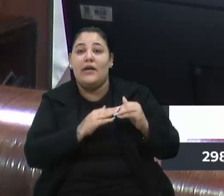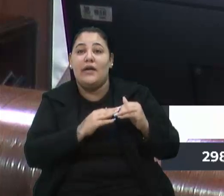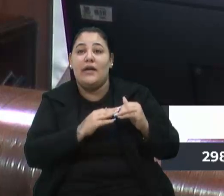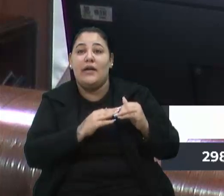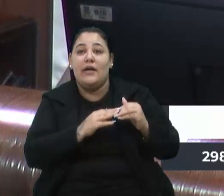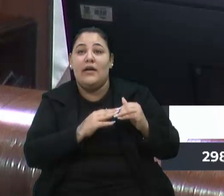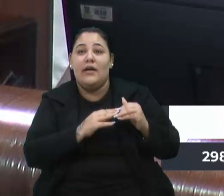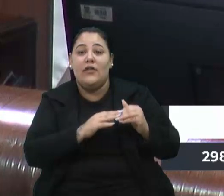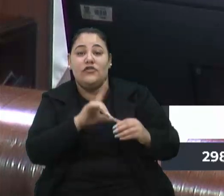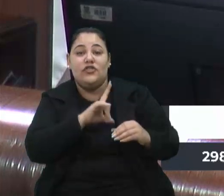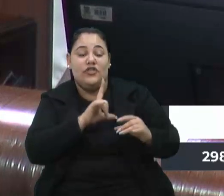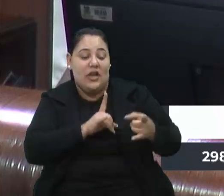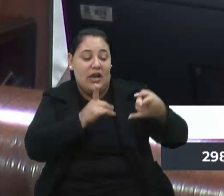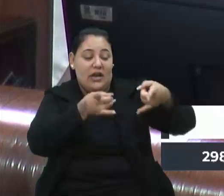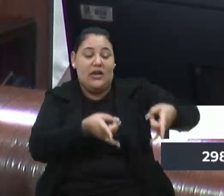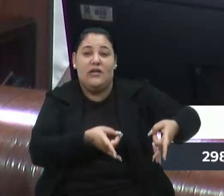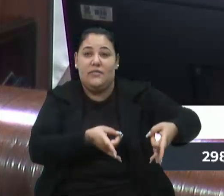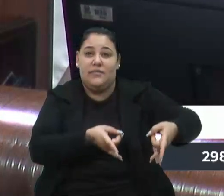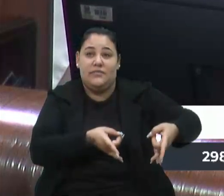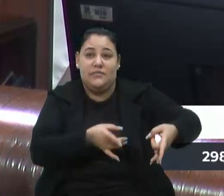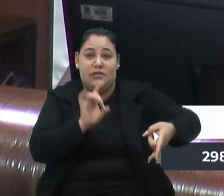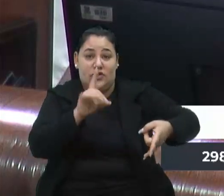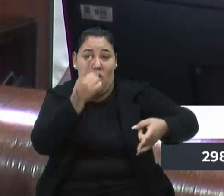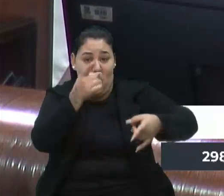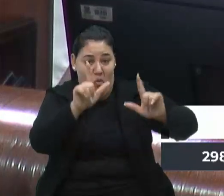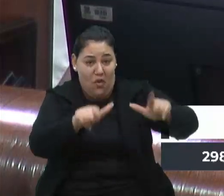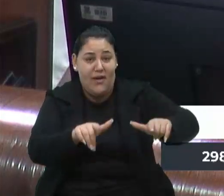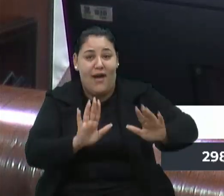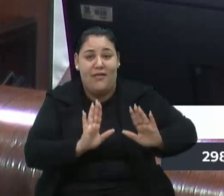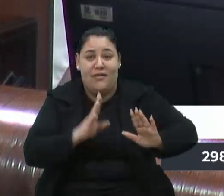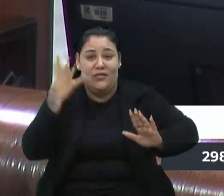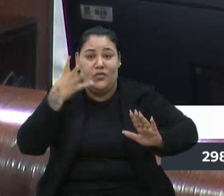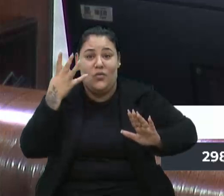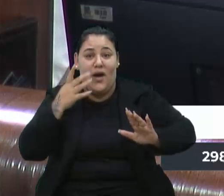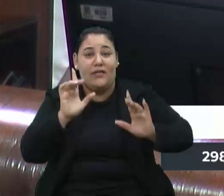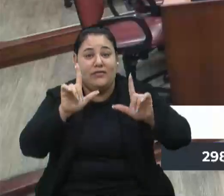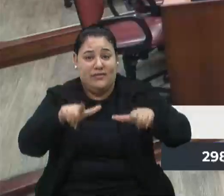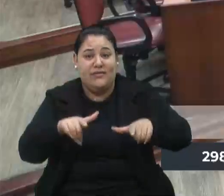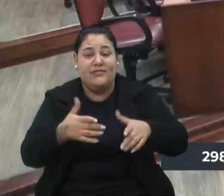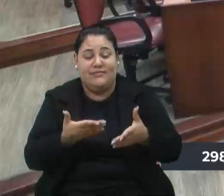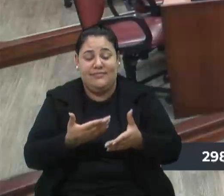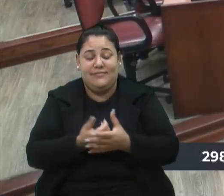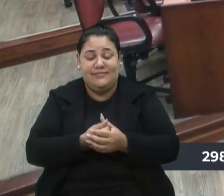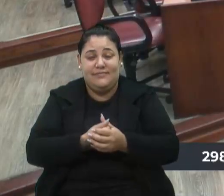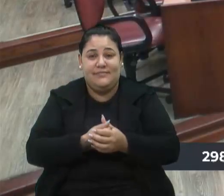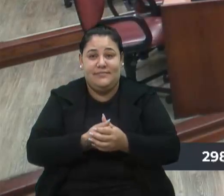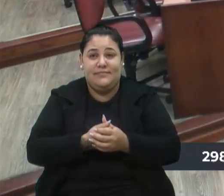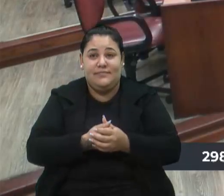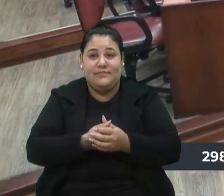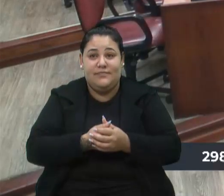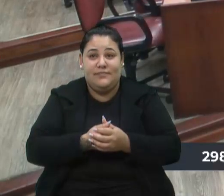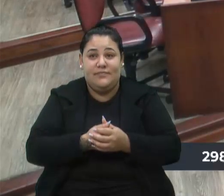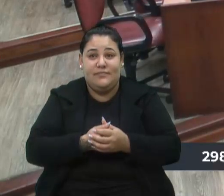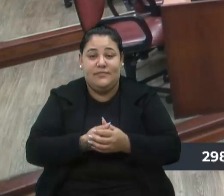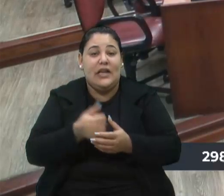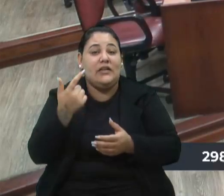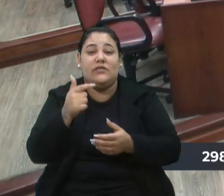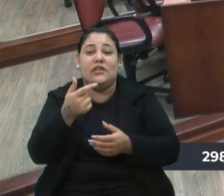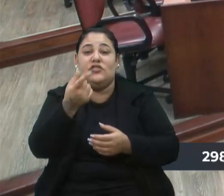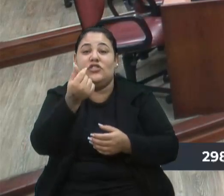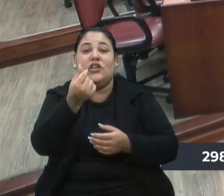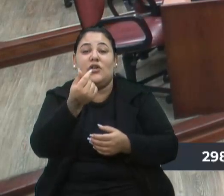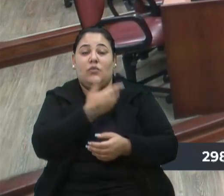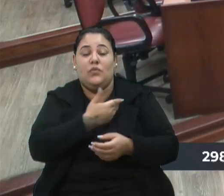né, tinha as camas lá, que foi só num local. Só foi no quarto andar, foi isso. É, exatamente. E não existe dinheiro público,